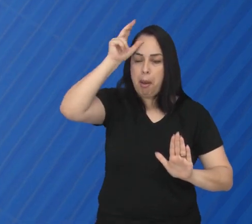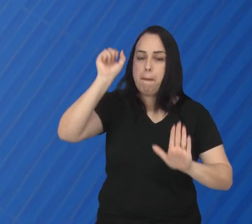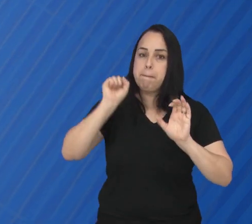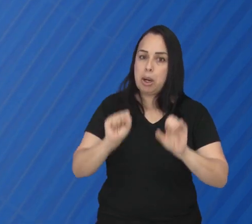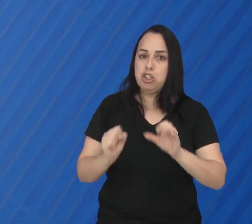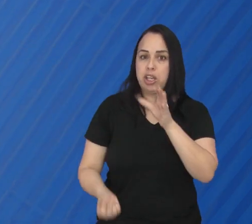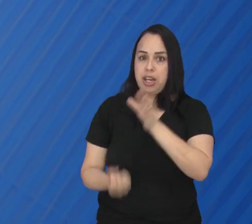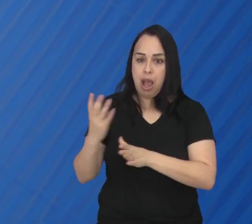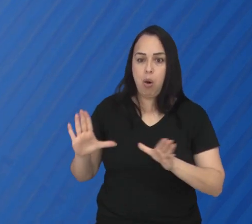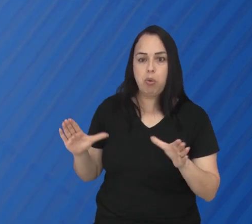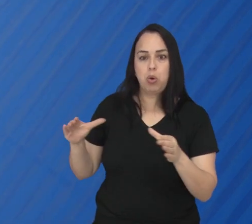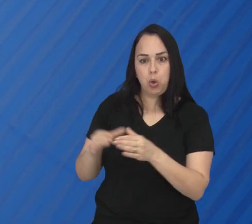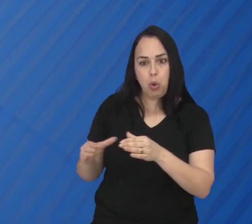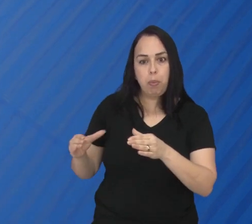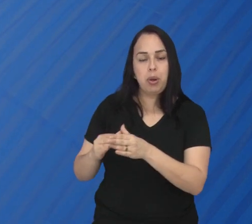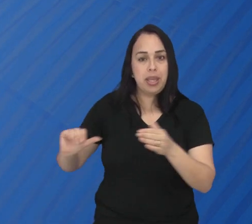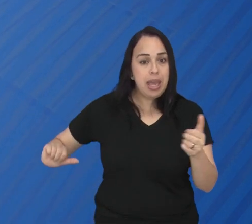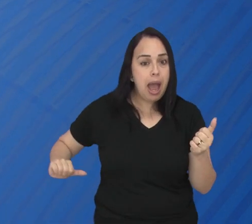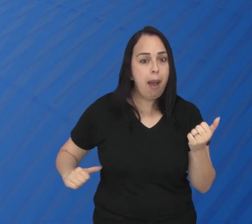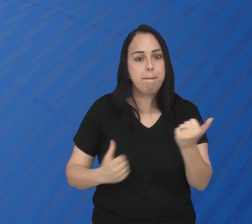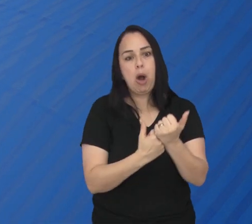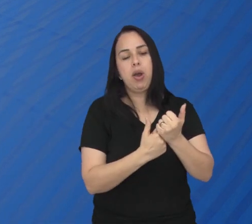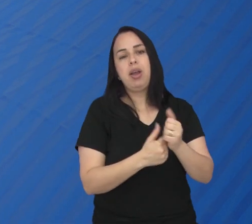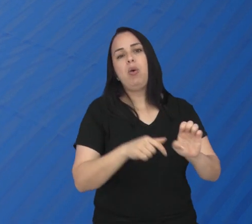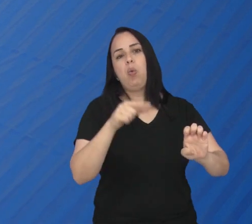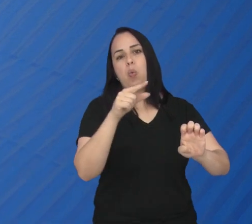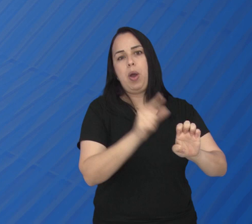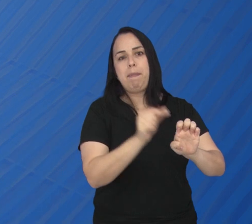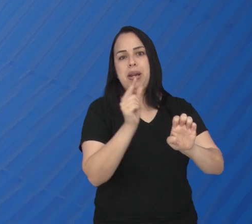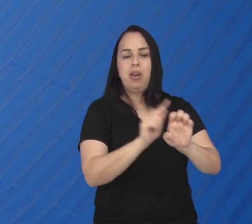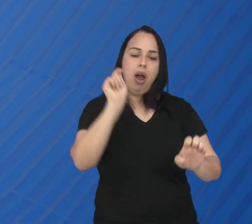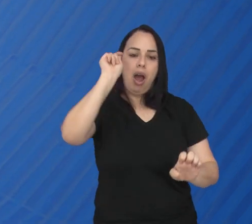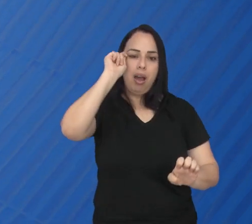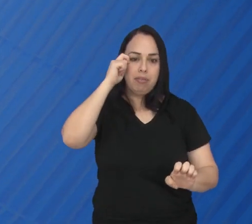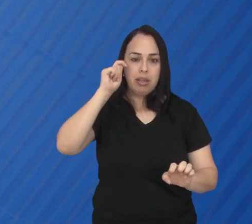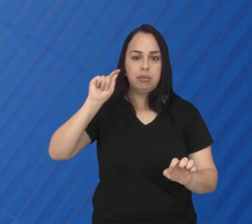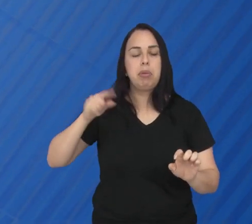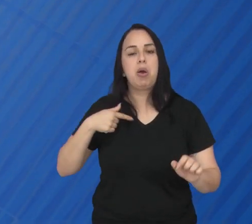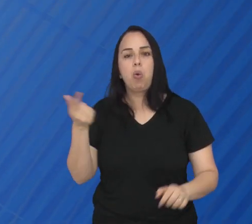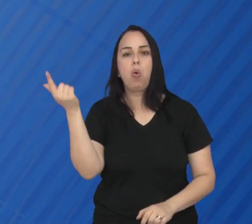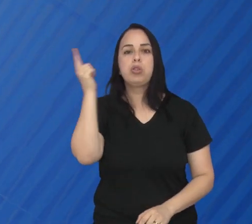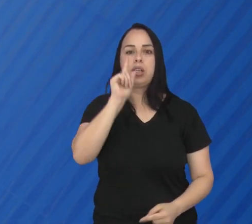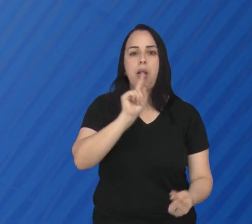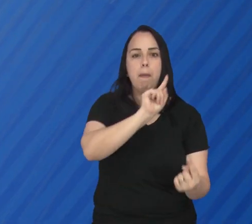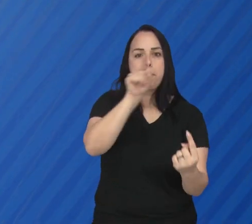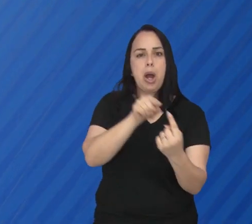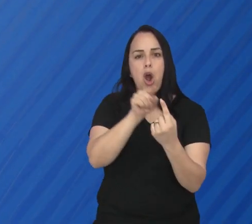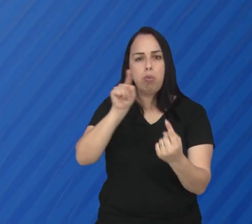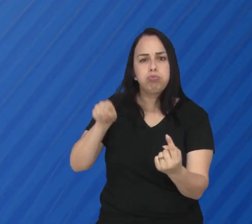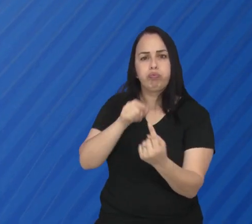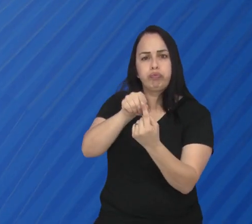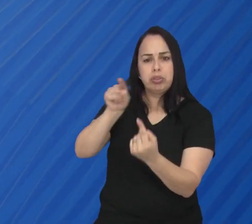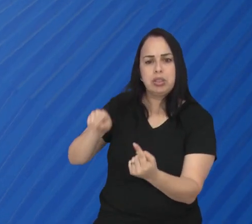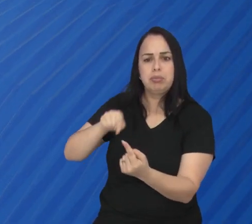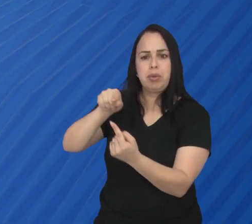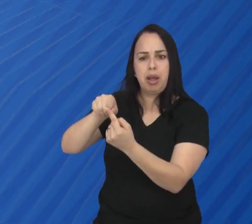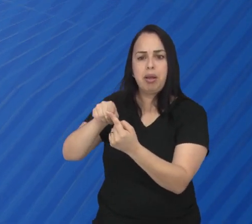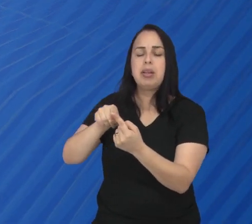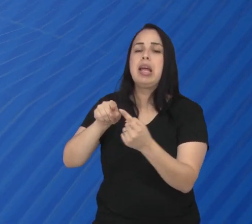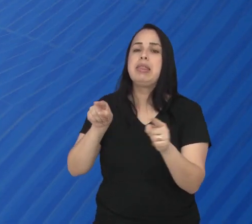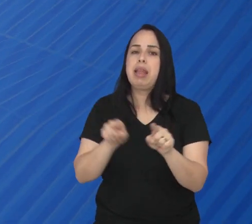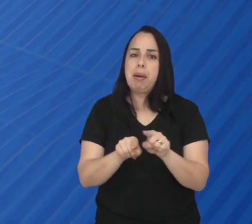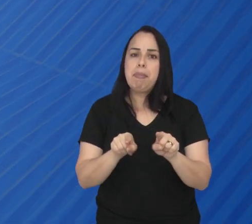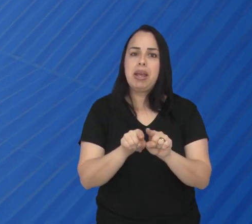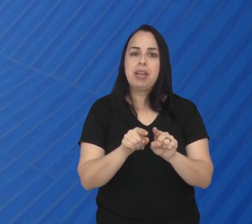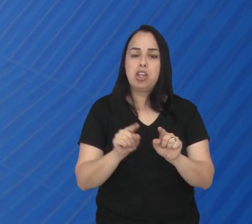Executivo pode criar uma comissão especial de apoio ao afroempreendedor, para que metas sejam traçadas dentro do programa e